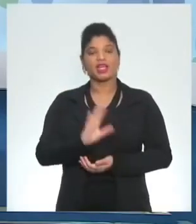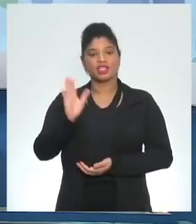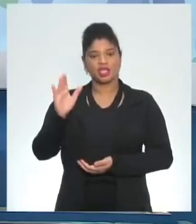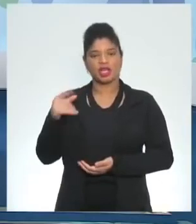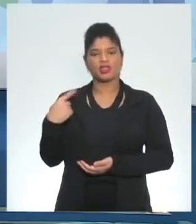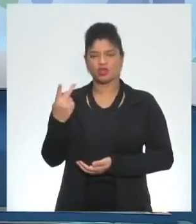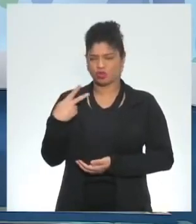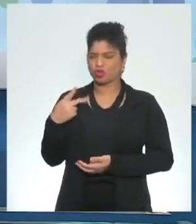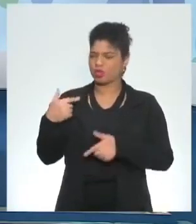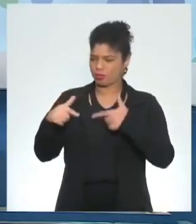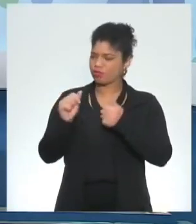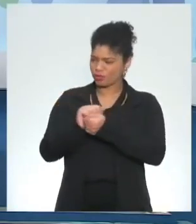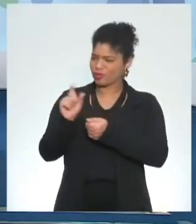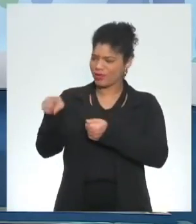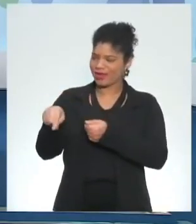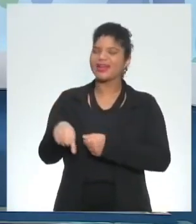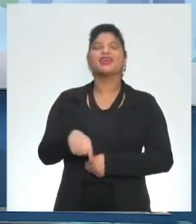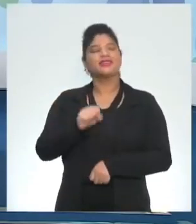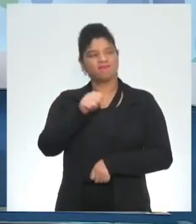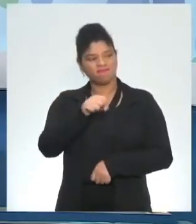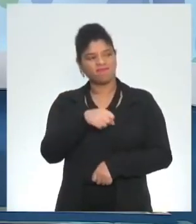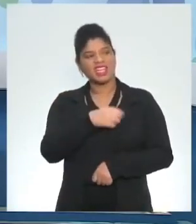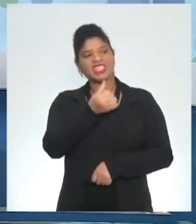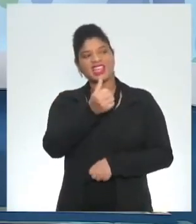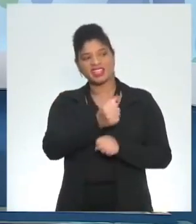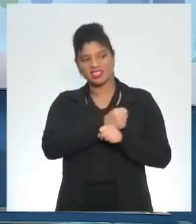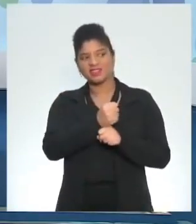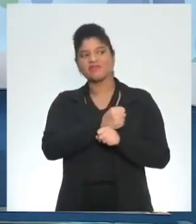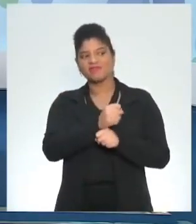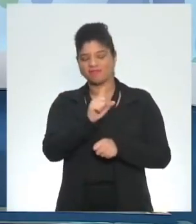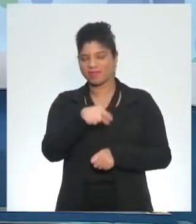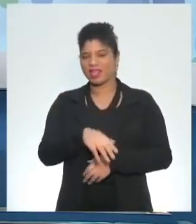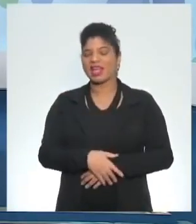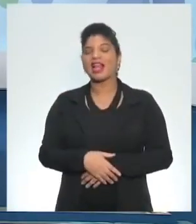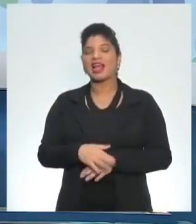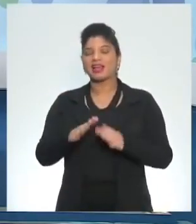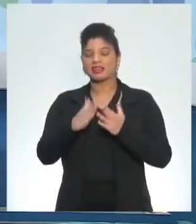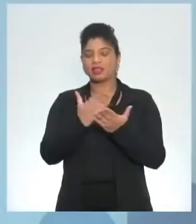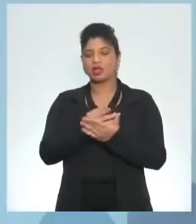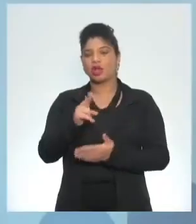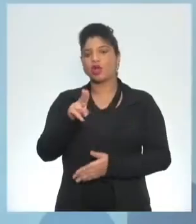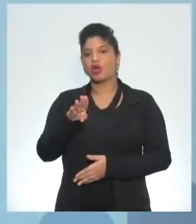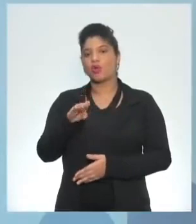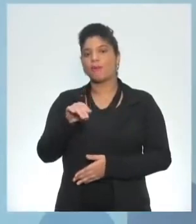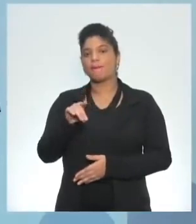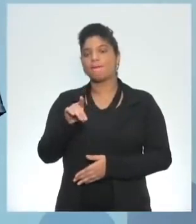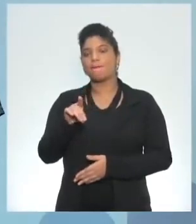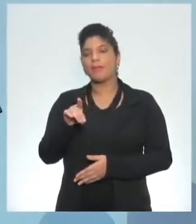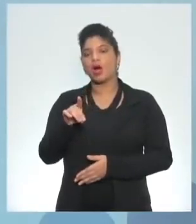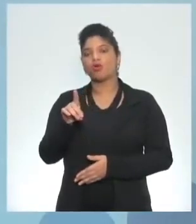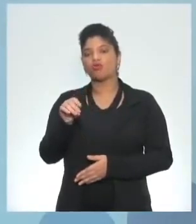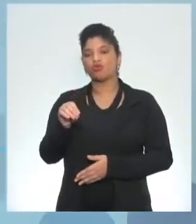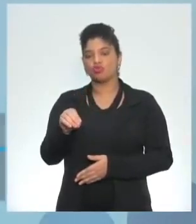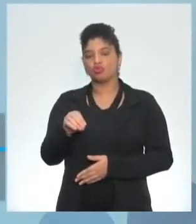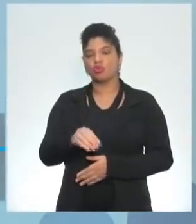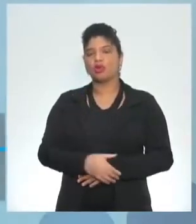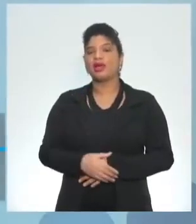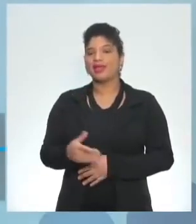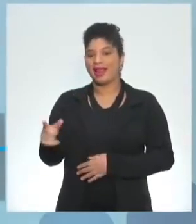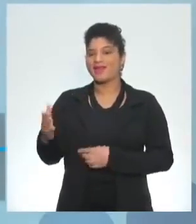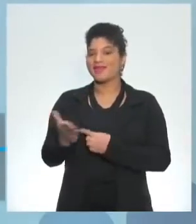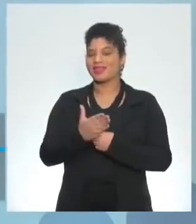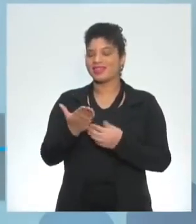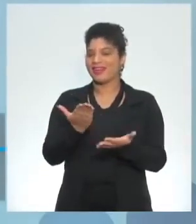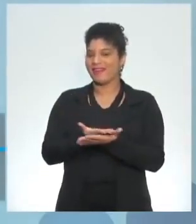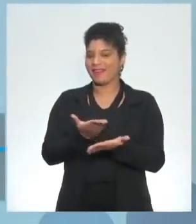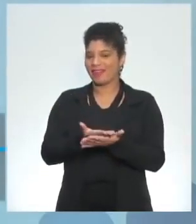bastante tempo a gente trabalhou junto né 6 anos 6 anos 6 years lá no balda então chamei a erica hoje para vir me ajudar aqui nessa aula vamos